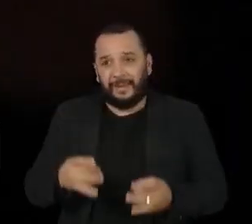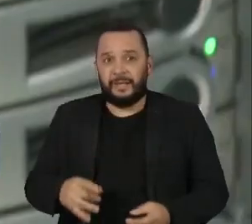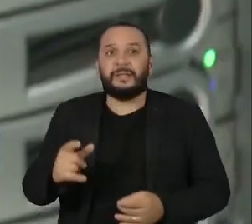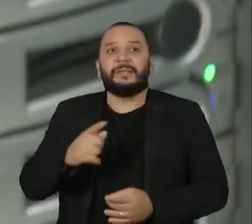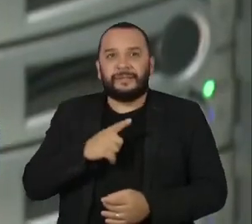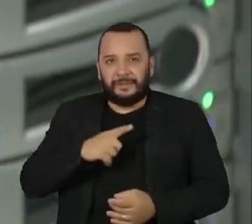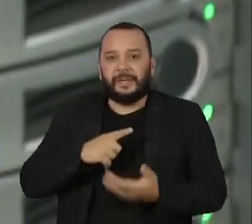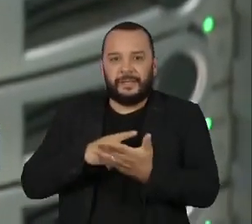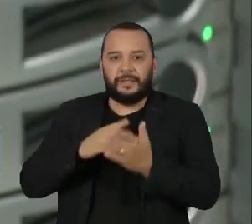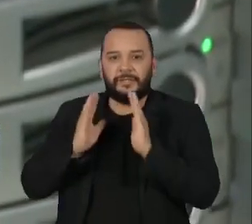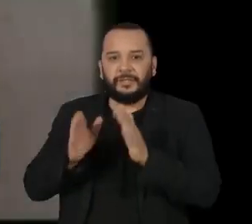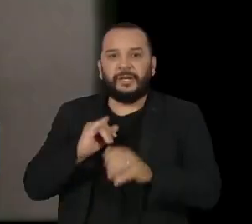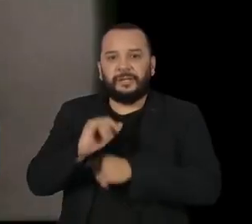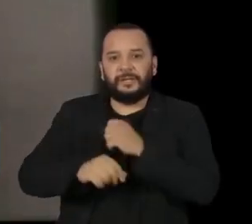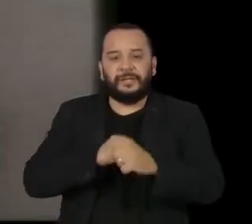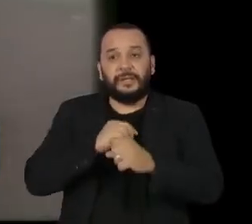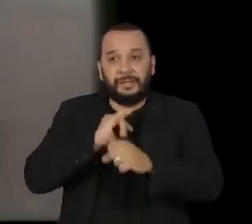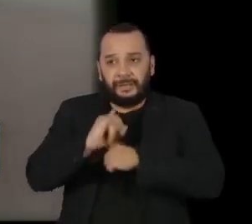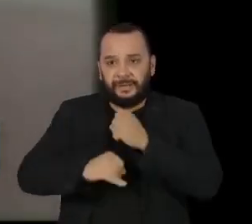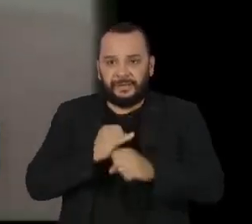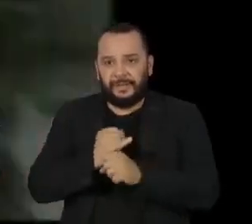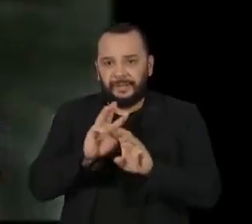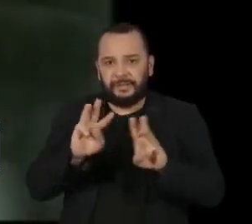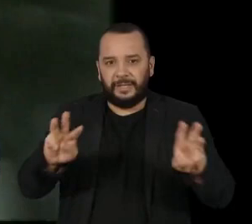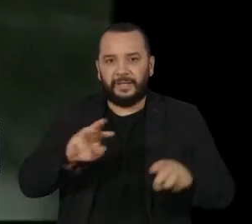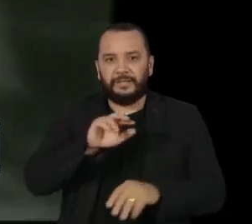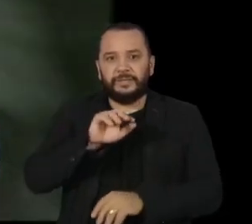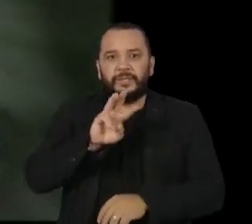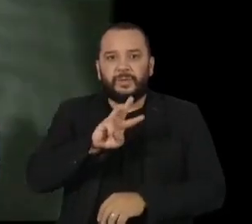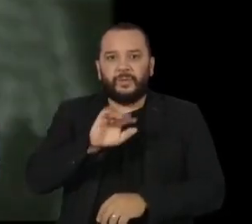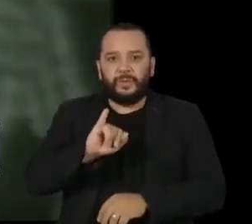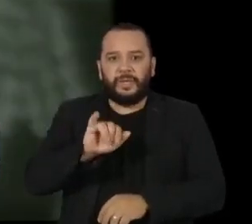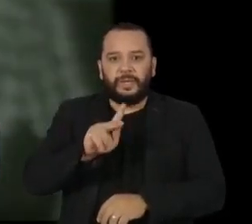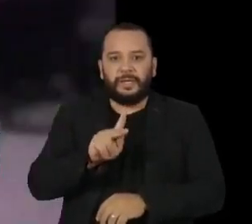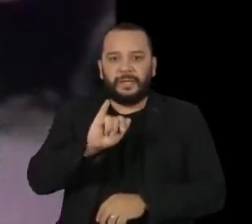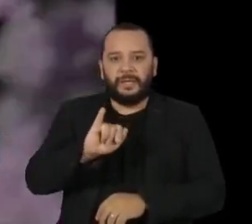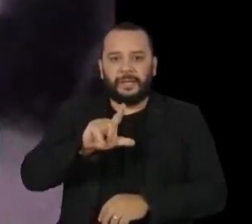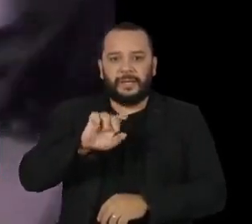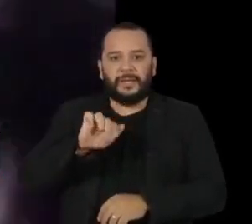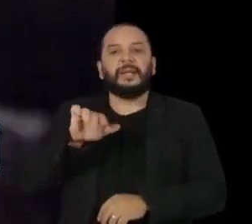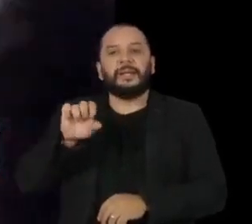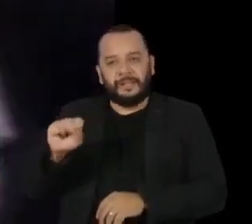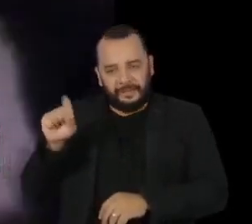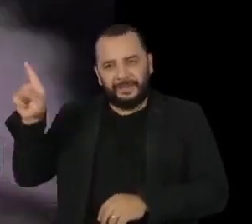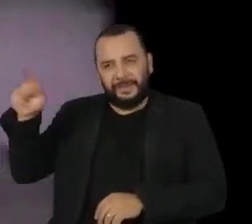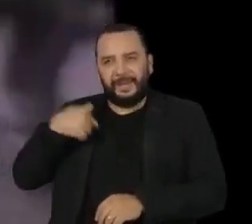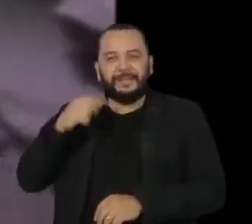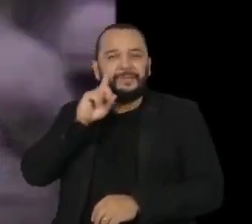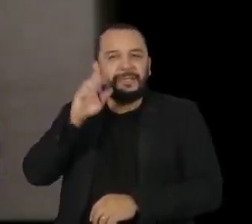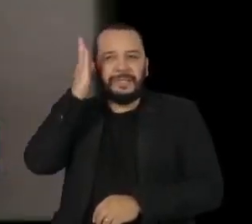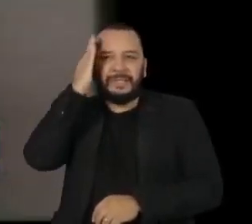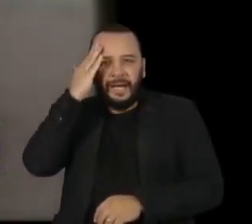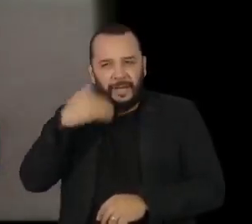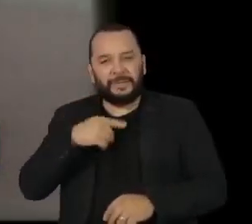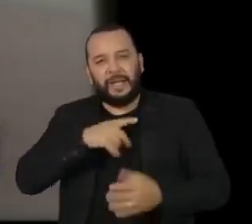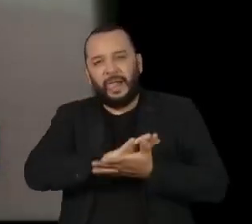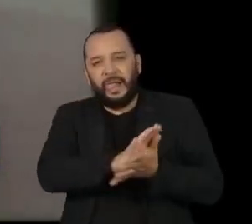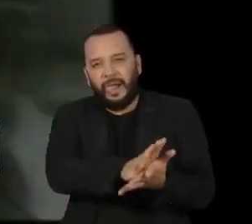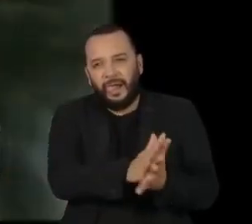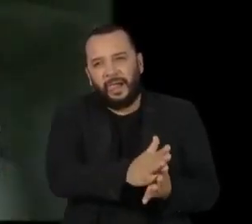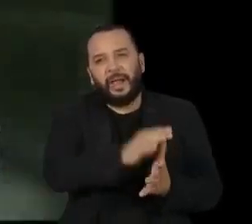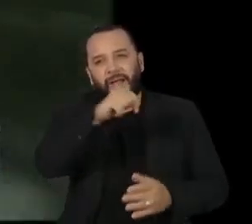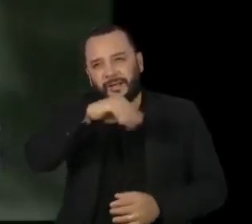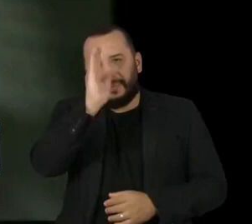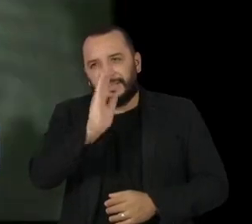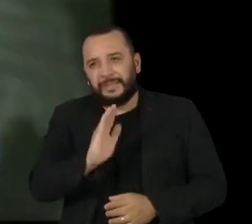portal Wikileaks apontaram que a Casa Branca sabia que havia tortura e assassinatos no Brasil, mas que fez vista grossa para manter a